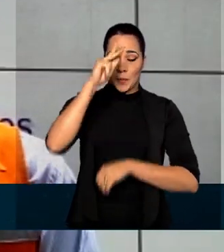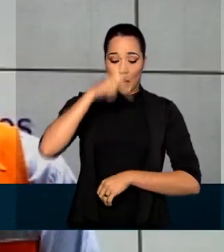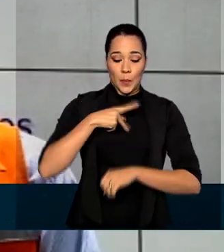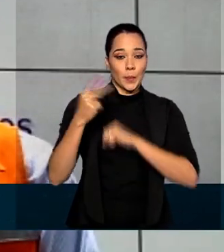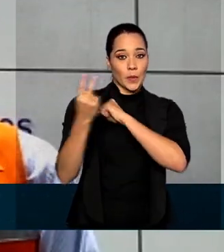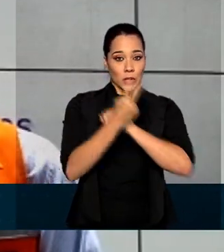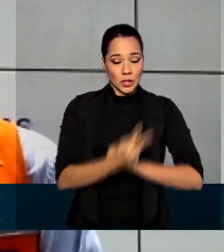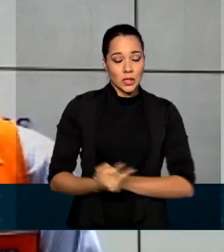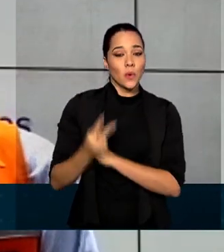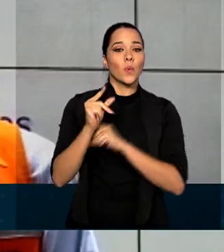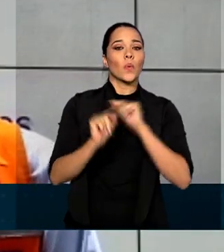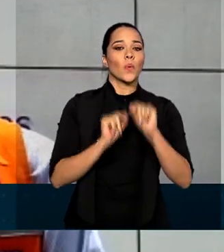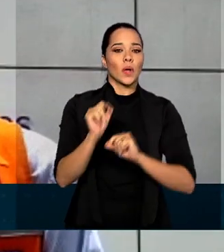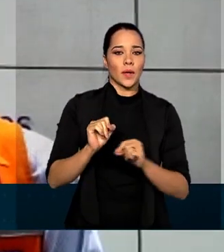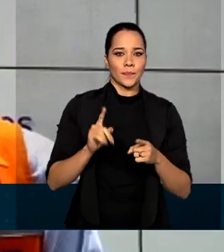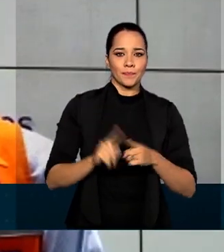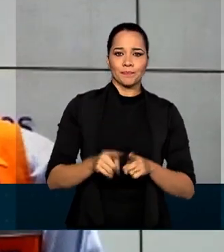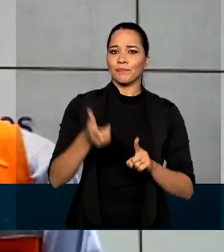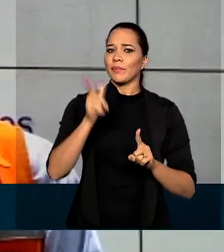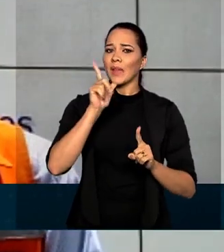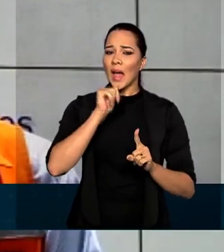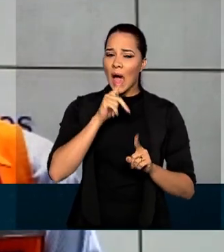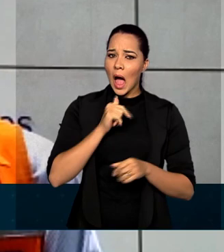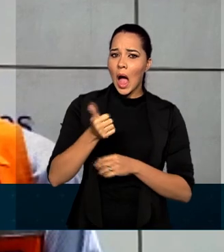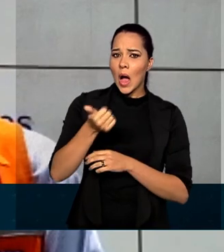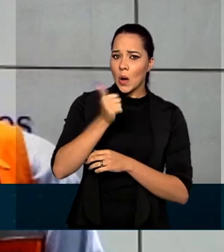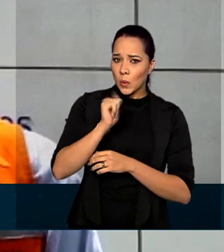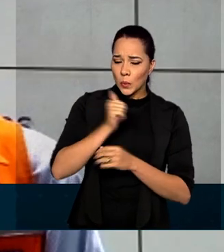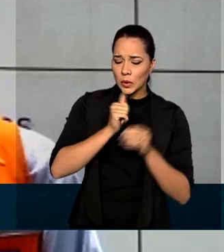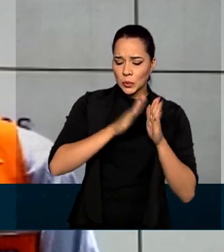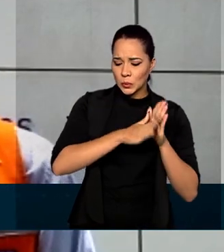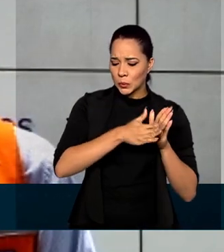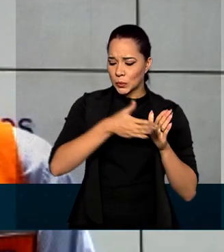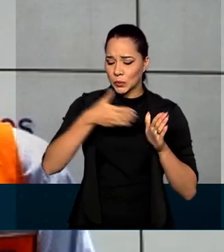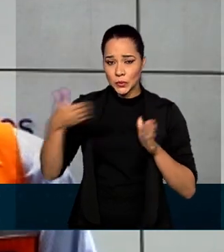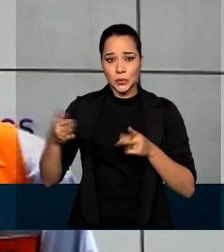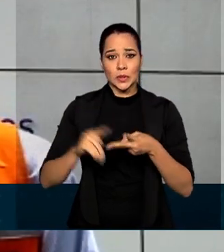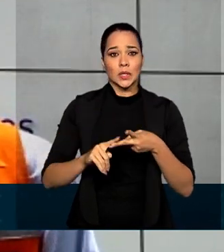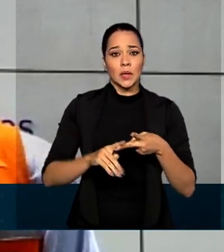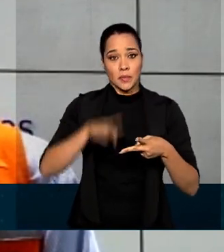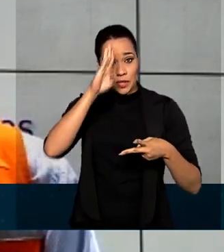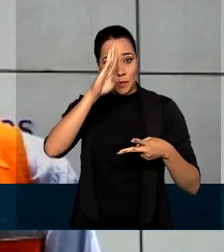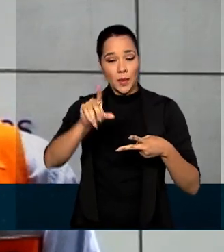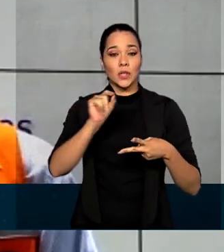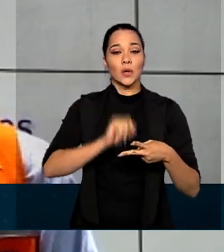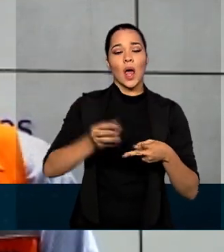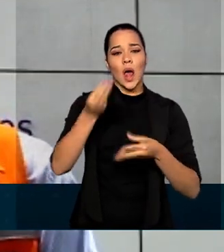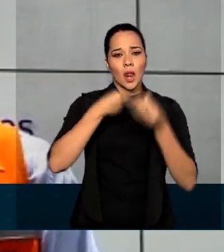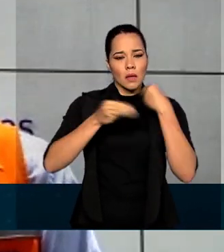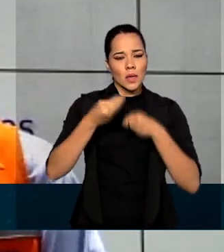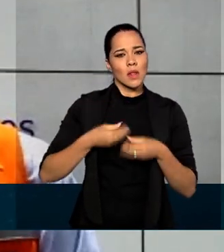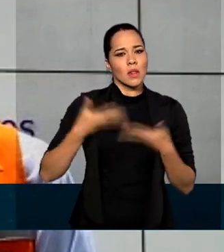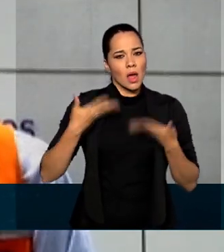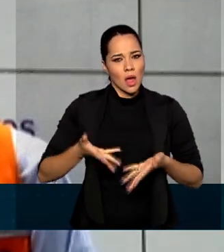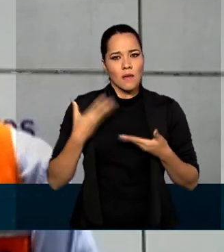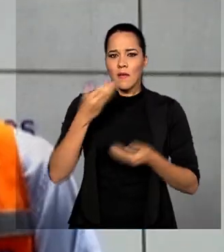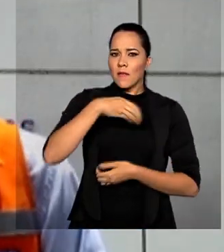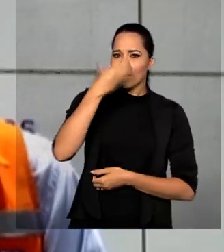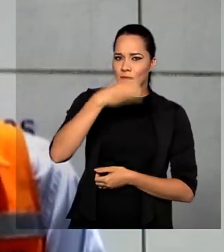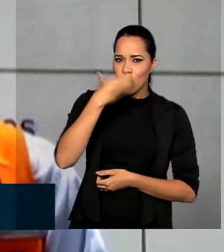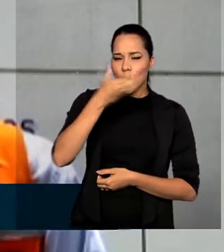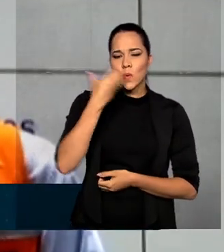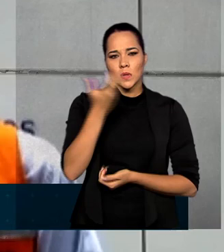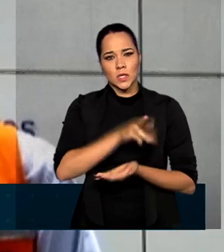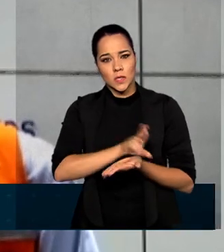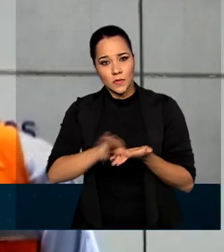tomadas, tais como ingerir bastante líquidos ao longo do dia, dar preferência a alimentos leves, com frutas, legumes,